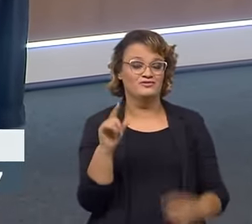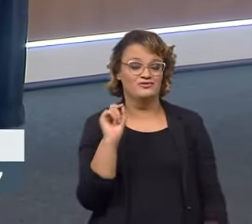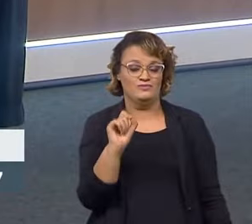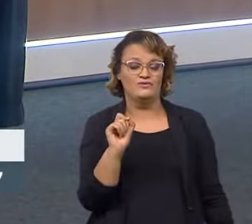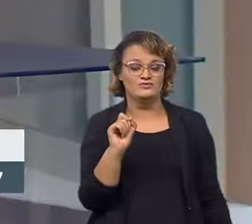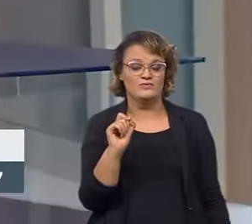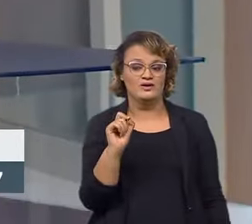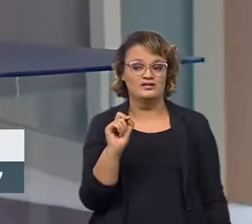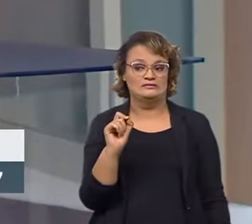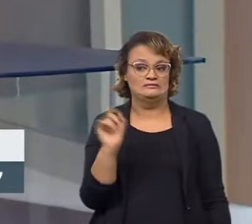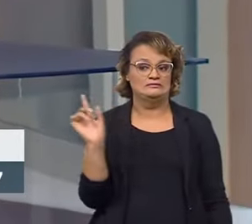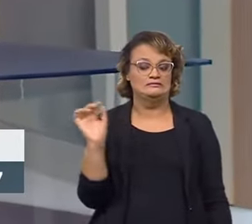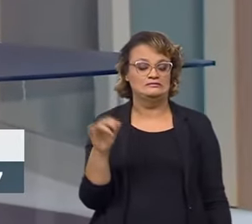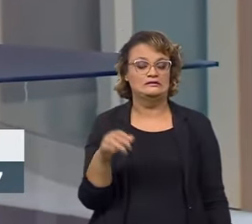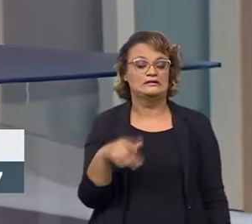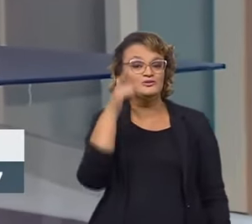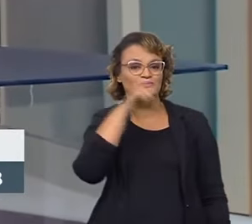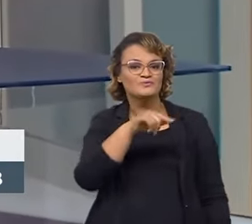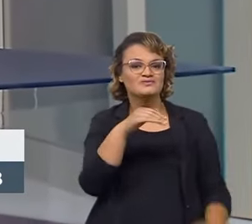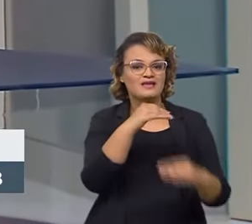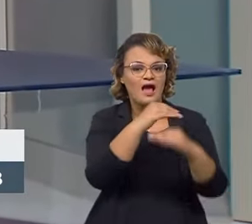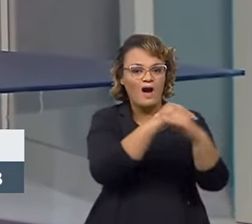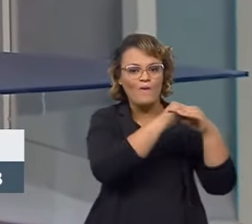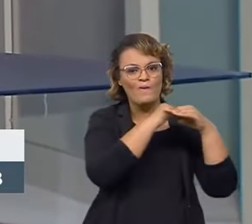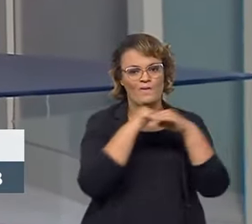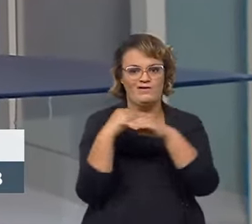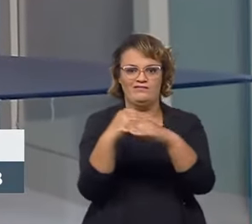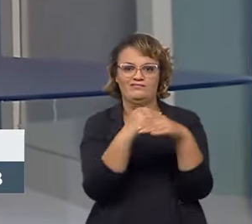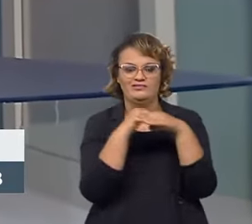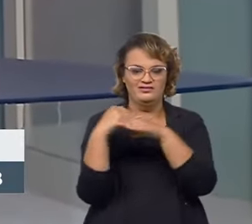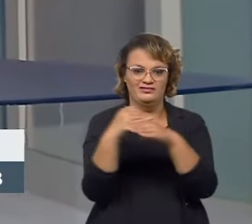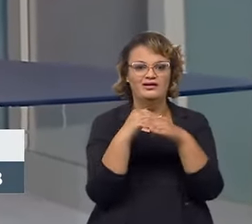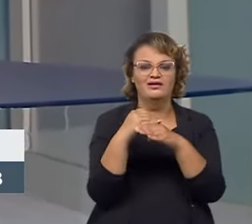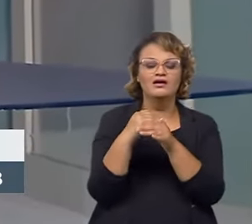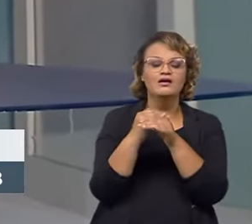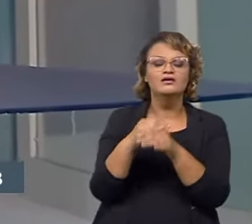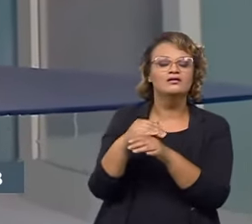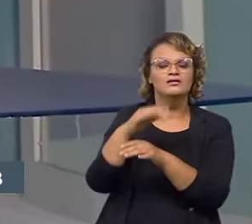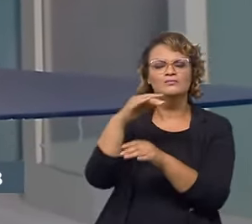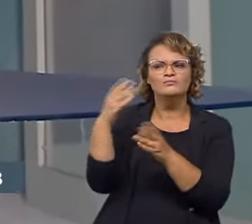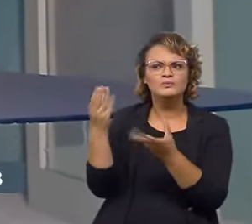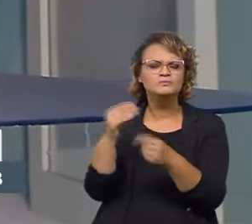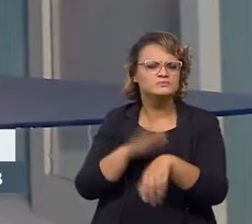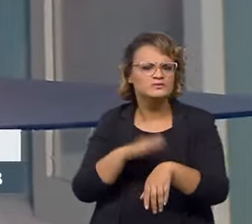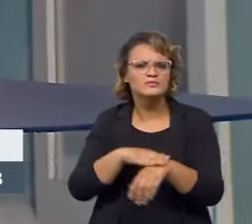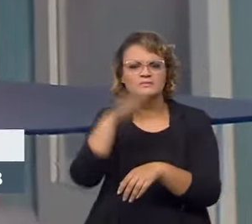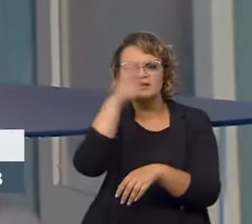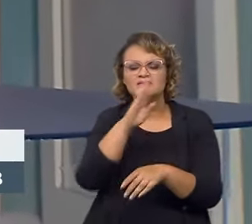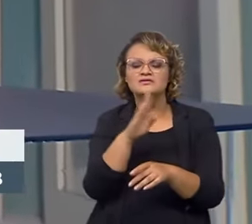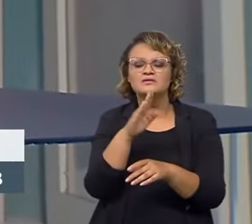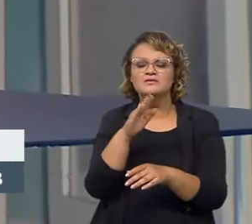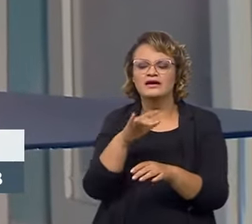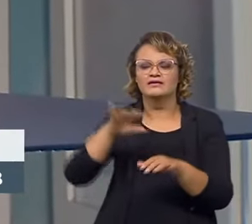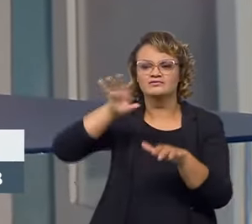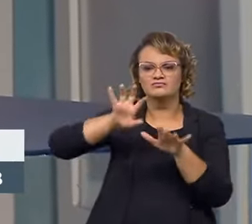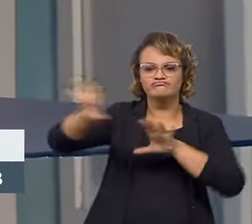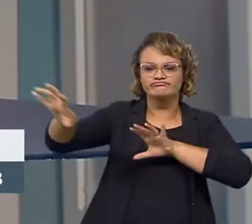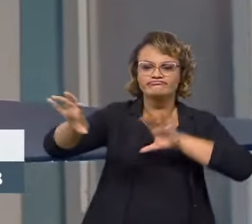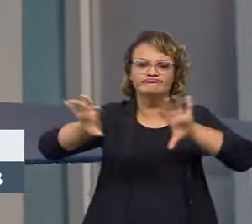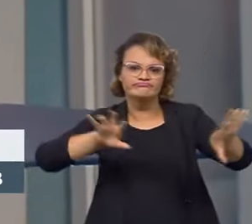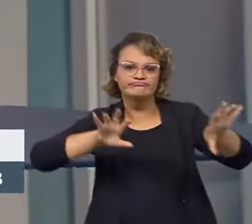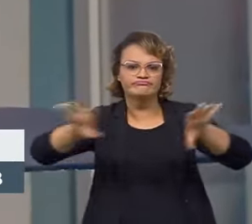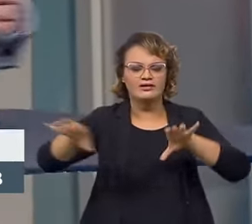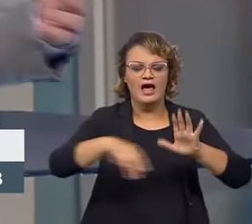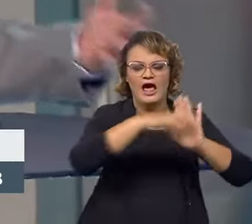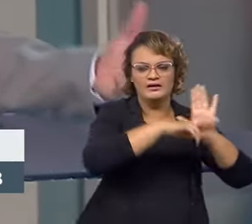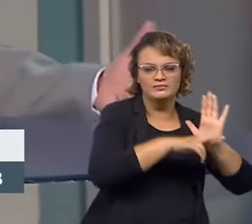Que isso realmente funcione de forma orgânica. Então, por muito tempo no Brasil, essas coisas trabalhavam de forma independente. Então, você fazia um